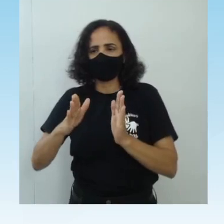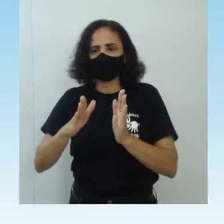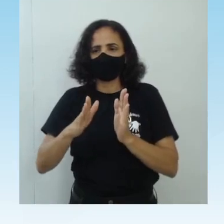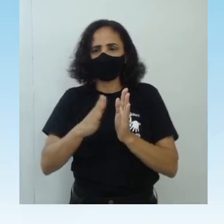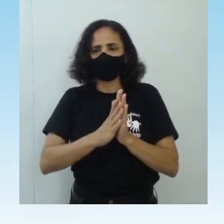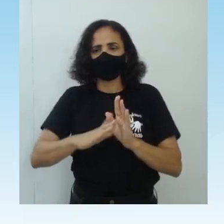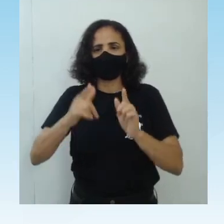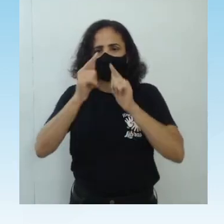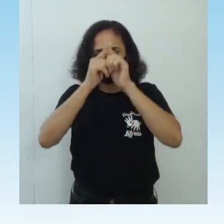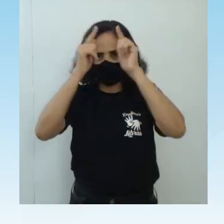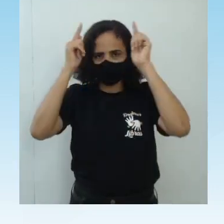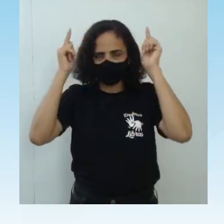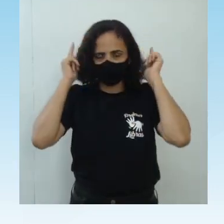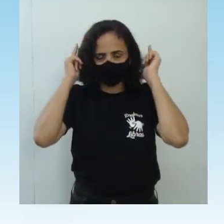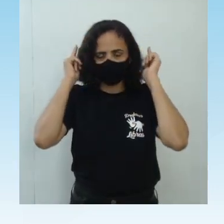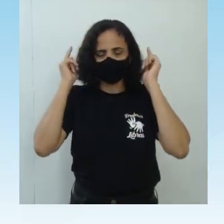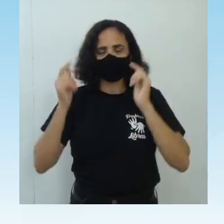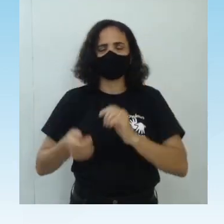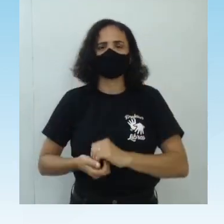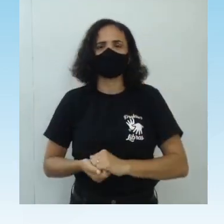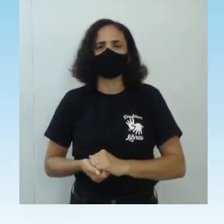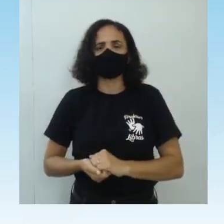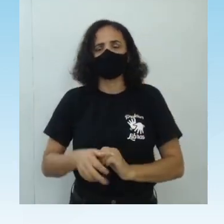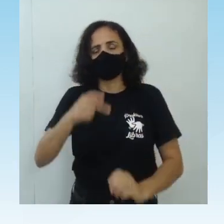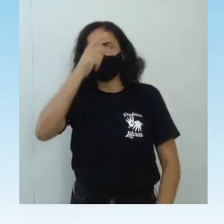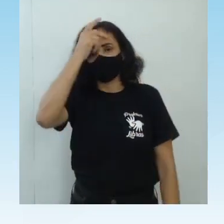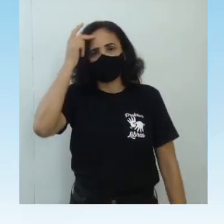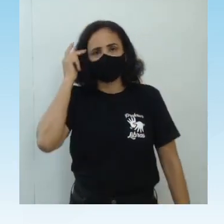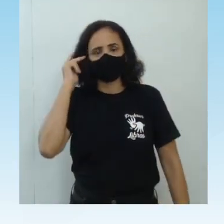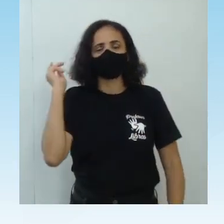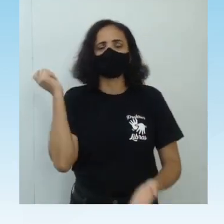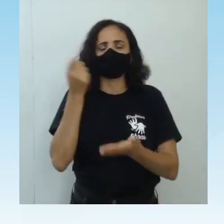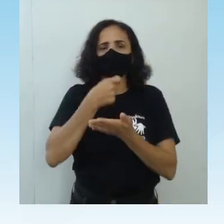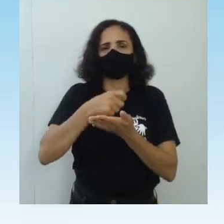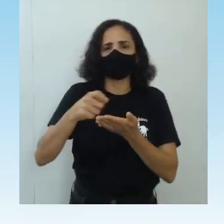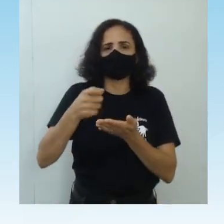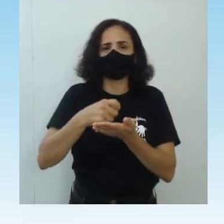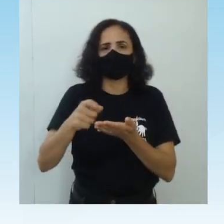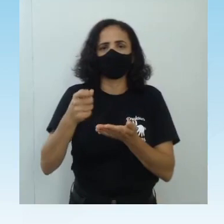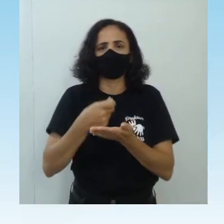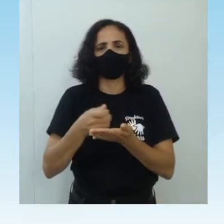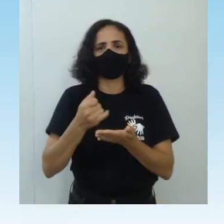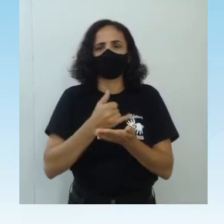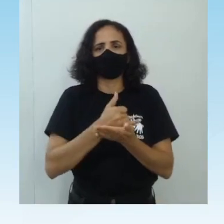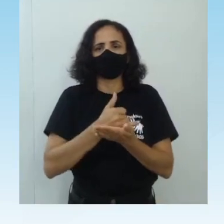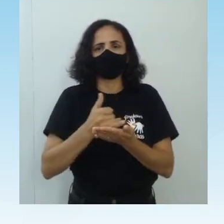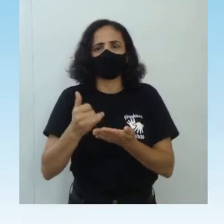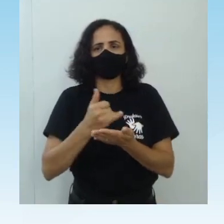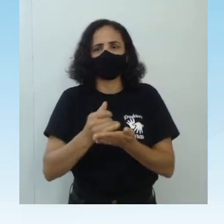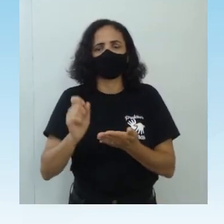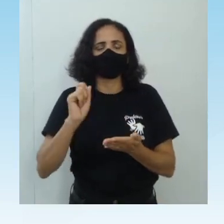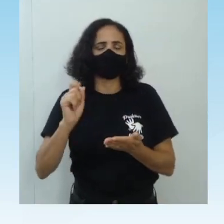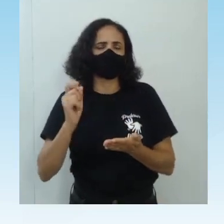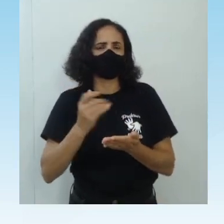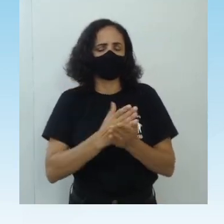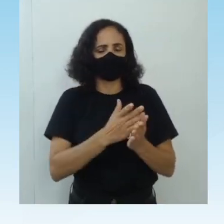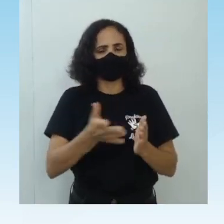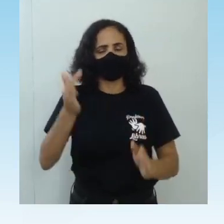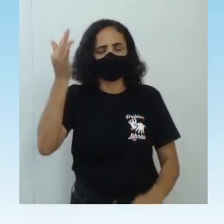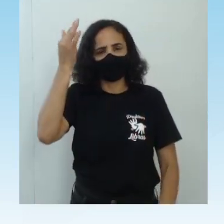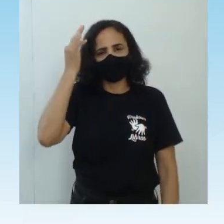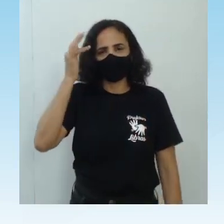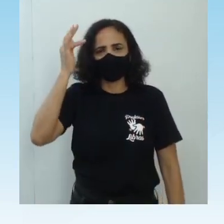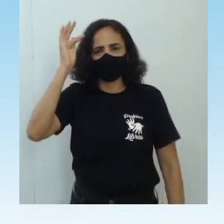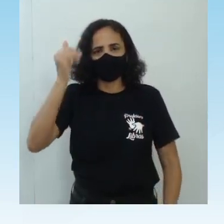Grécia olha só o autor aponta que a origem da filosofia surge nas colônias gregas então a filosofia